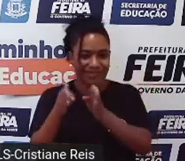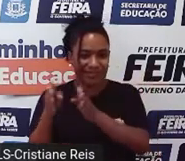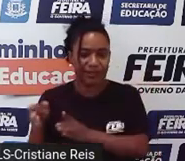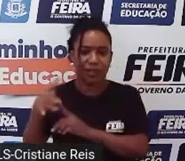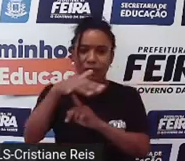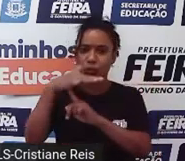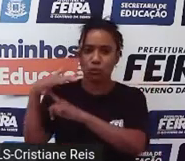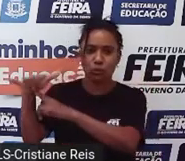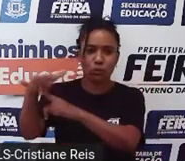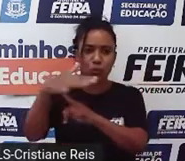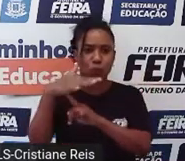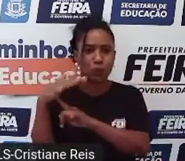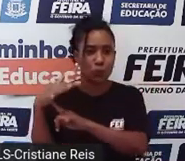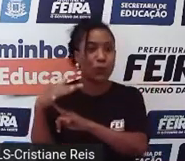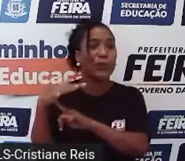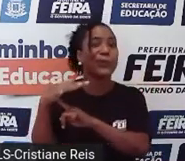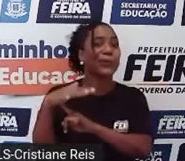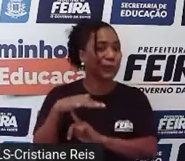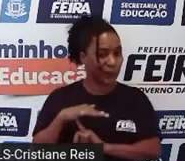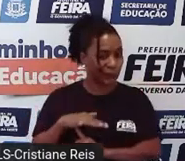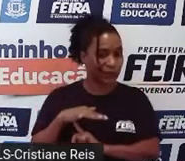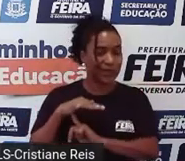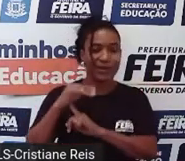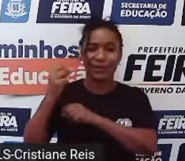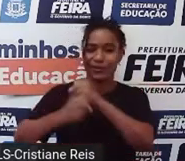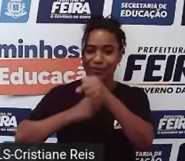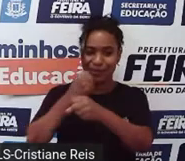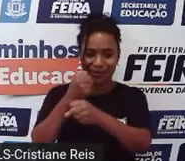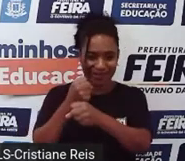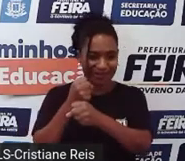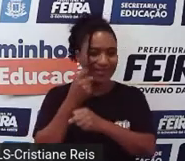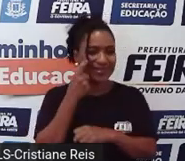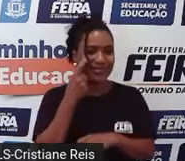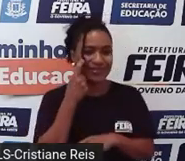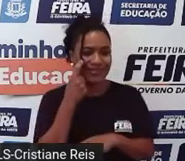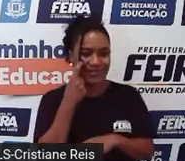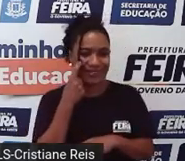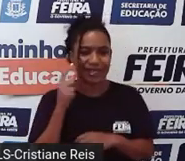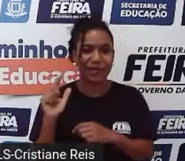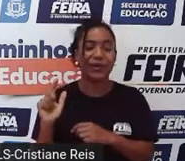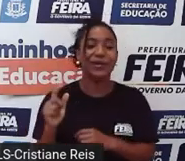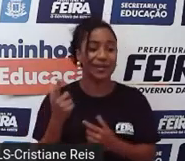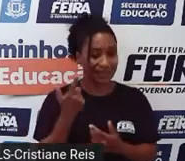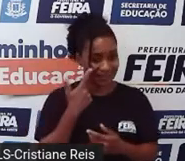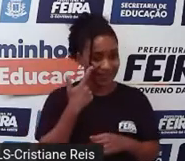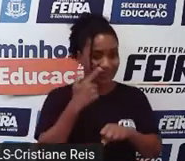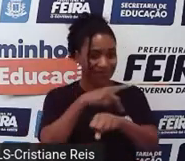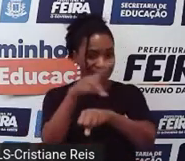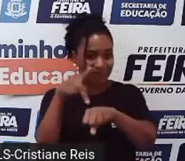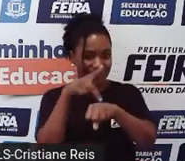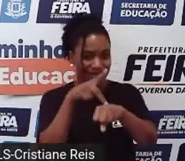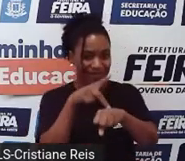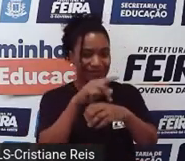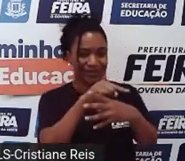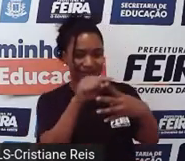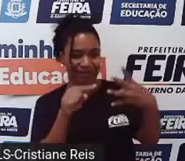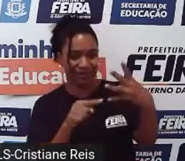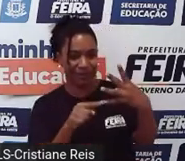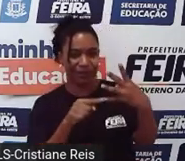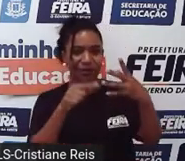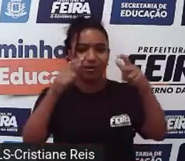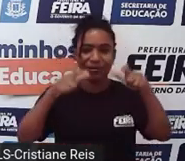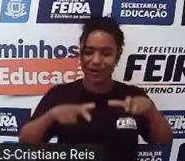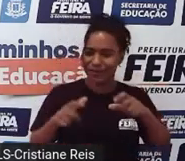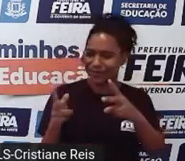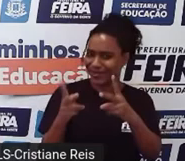do ano. E ele se refere às principais estações do ano que ocorrem num país, que é a Índia. Não